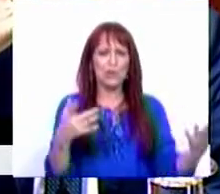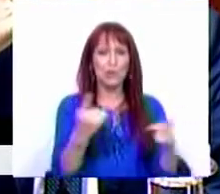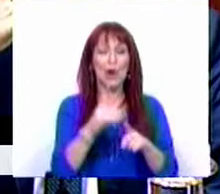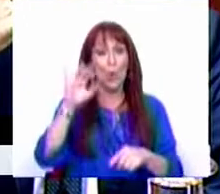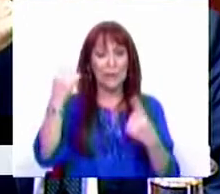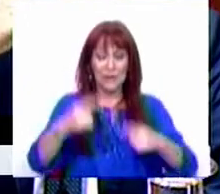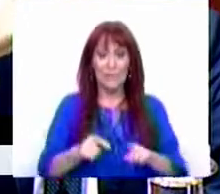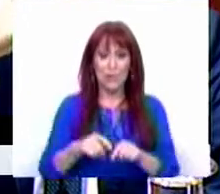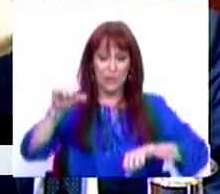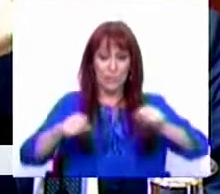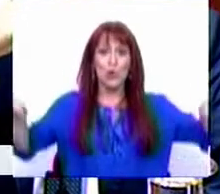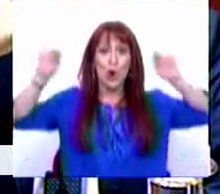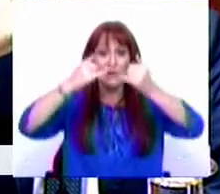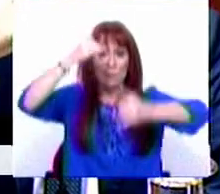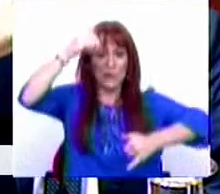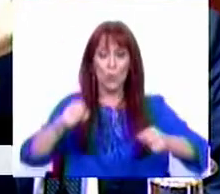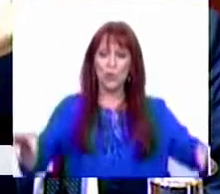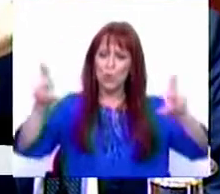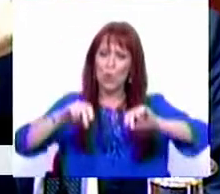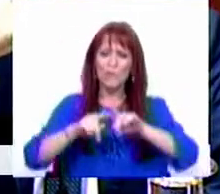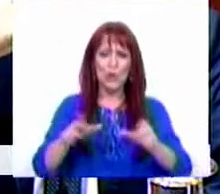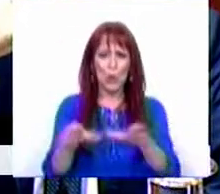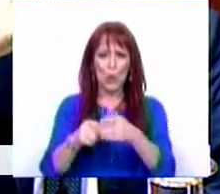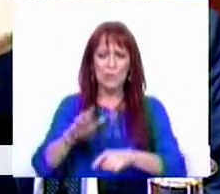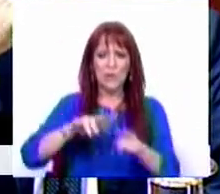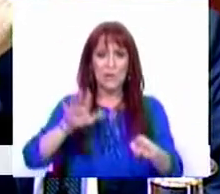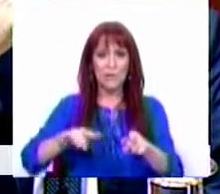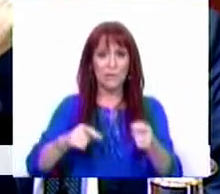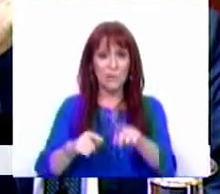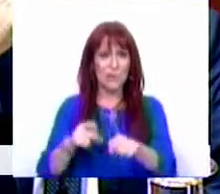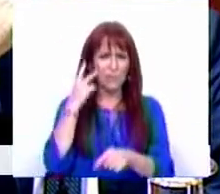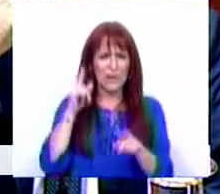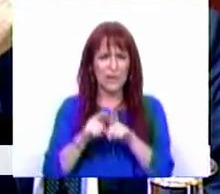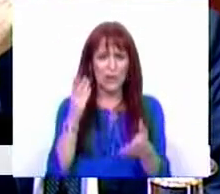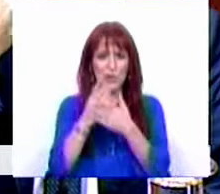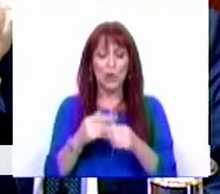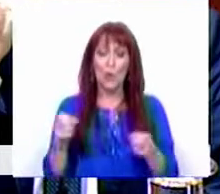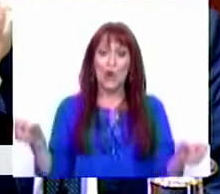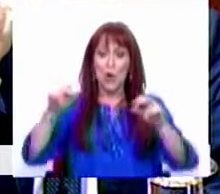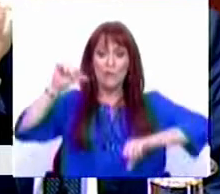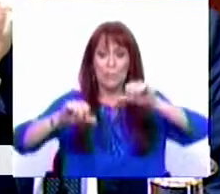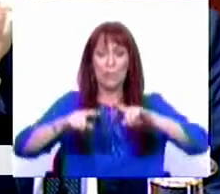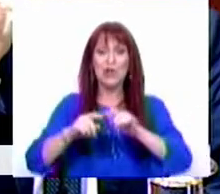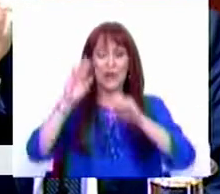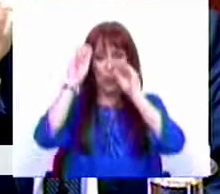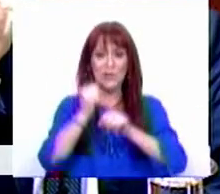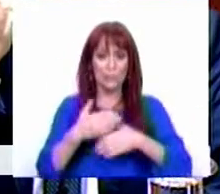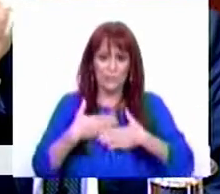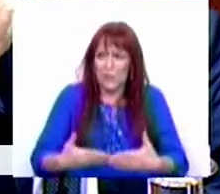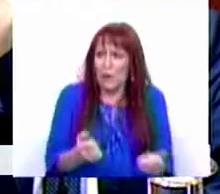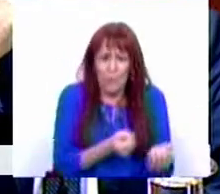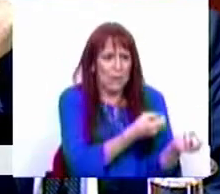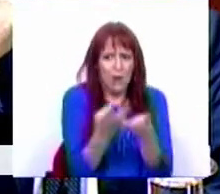Porque quando temos novos laboratórios digitais, quando temos novos clubes de ciência viva na escola, quando temos novos laboratórios para o ensino profissional, obviamente